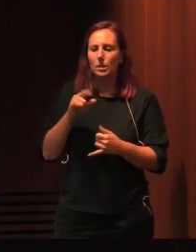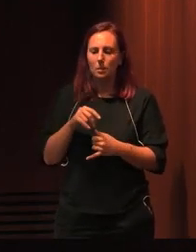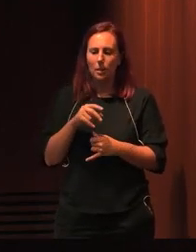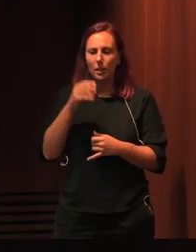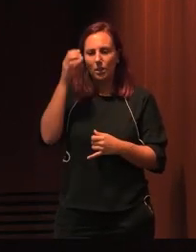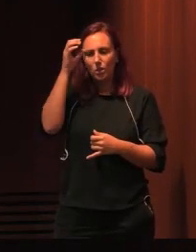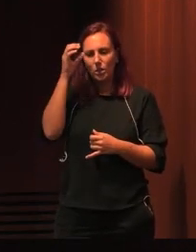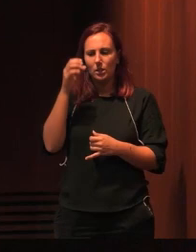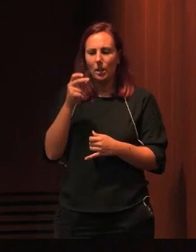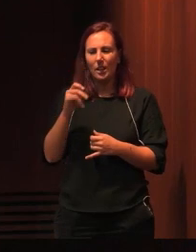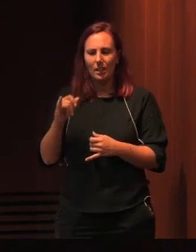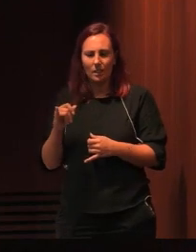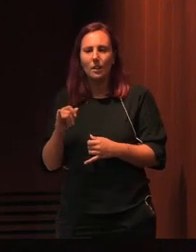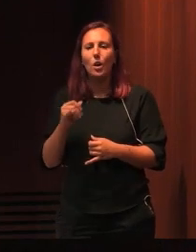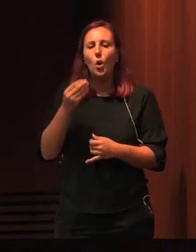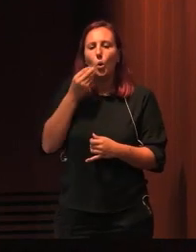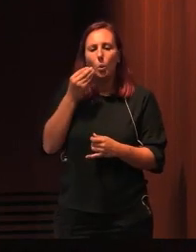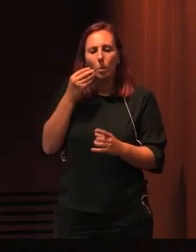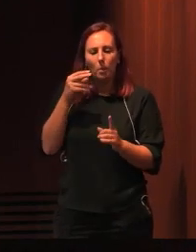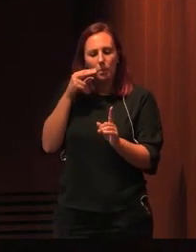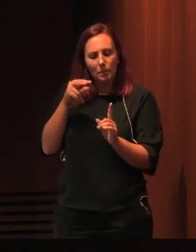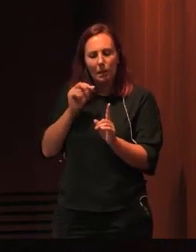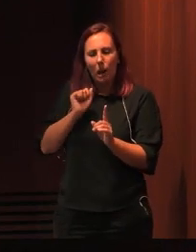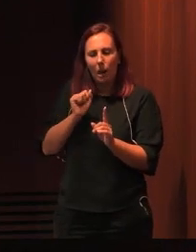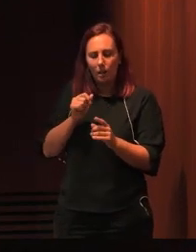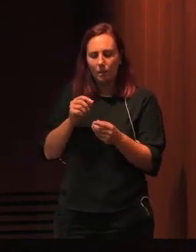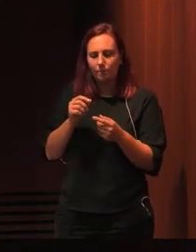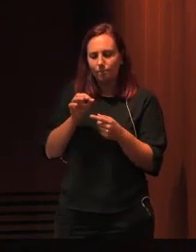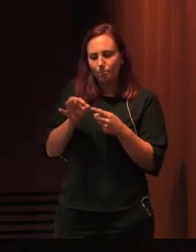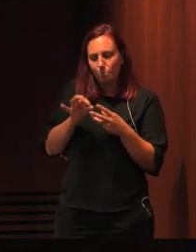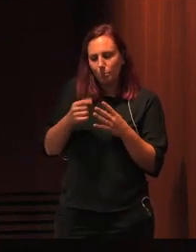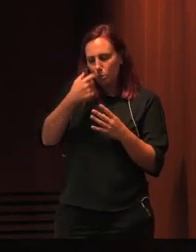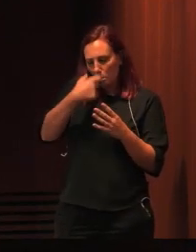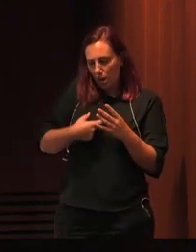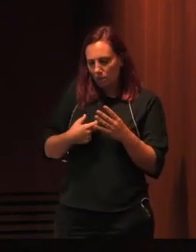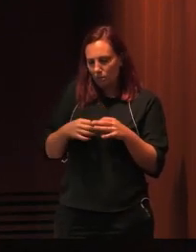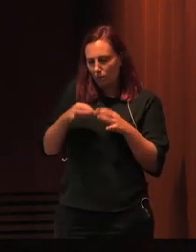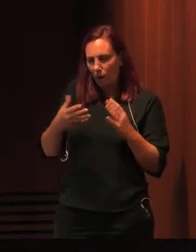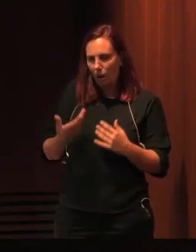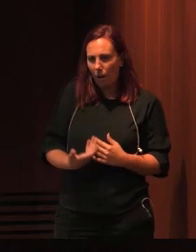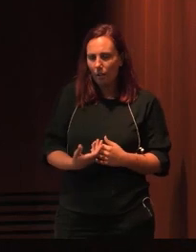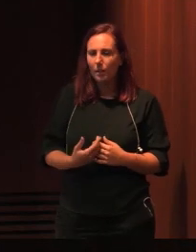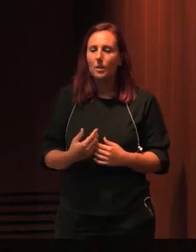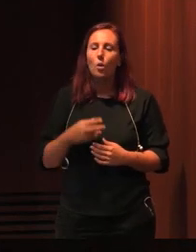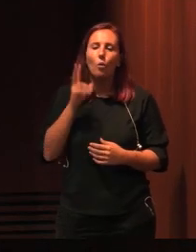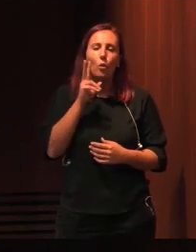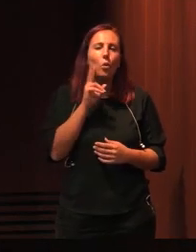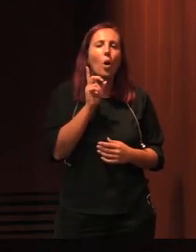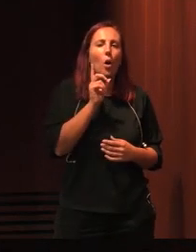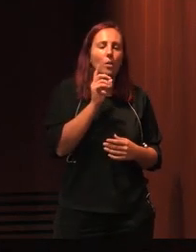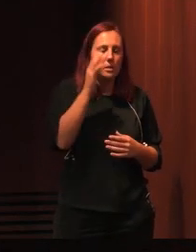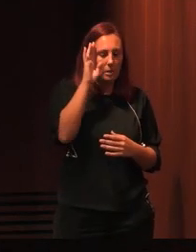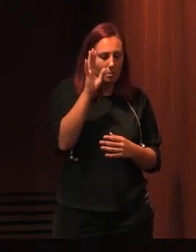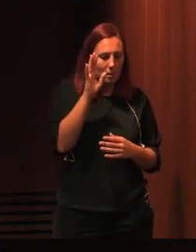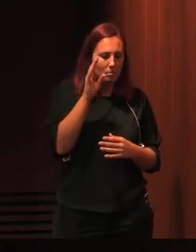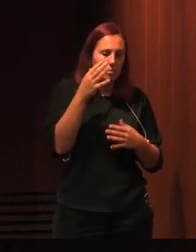sem perder de vista o humanismo que nos caracteriza. Acreditamos no valor do saber, da cultura